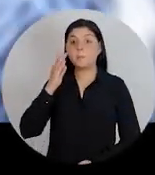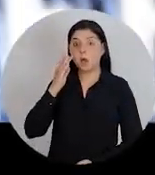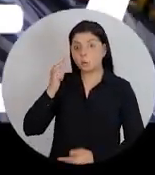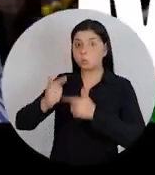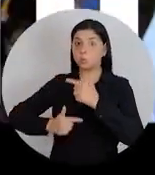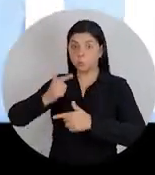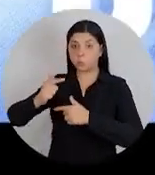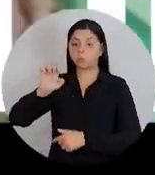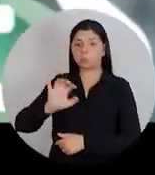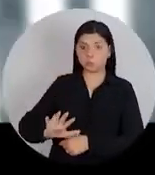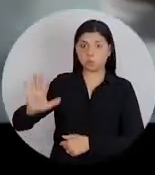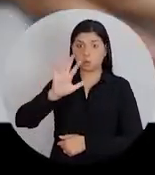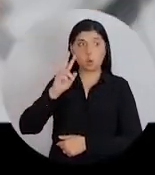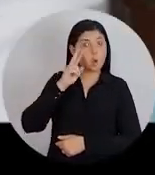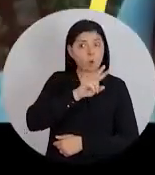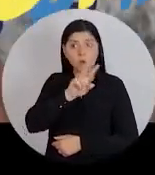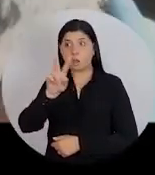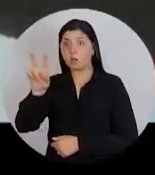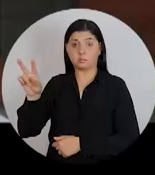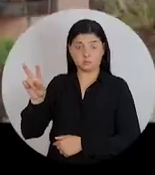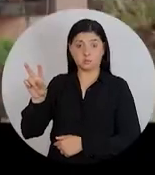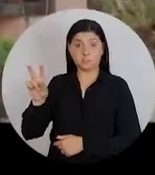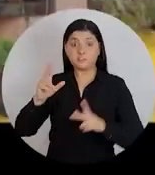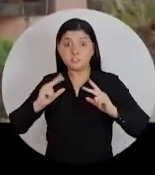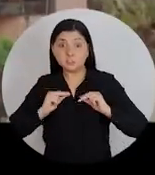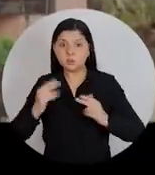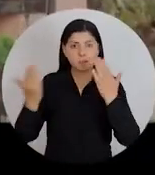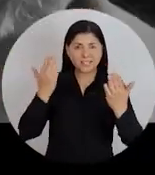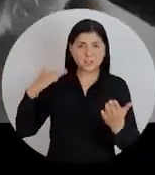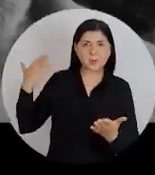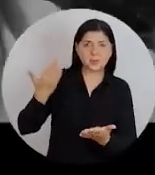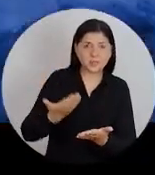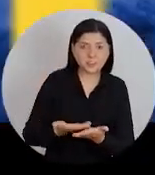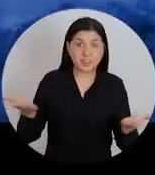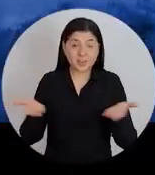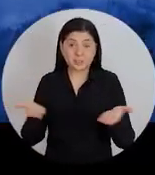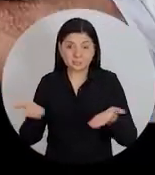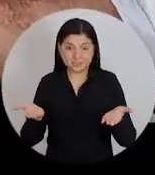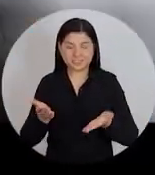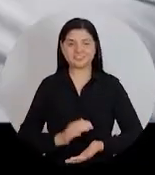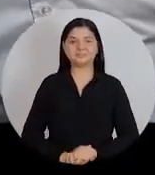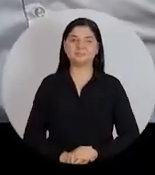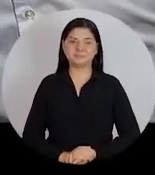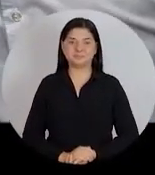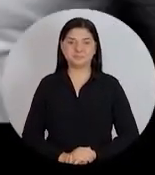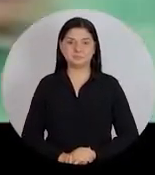Ele fez muito pelo nosso estado, você pode olhar aí. Vixe, não tem nem comparação, né? O que era e o que é hoje.